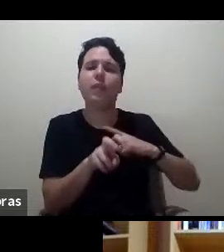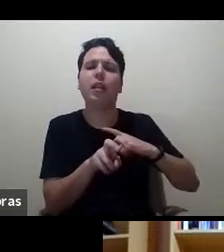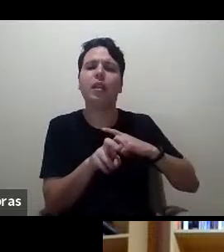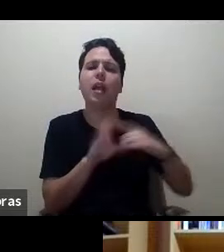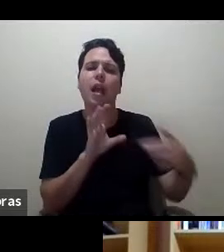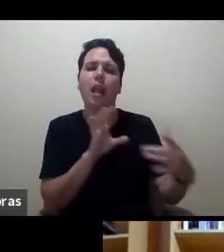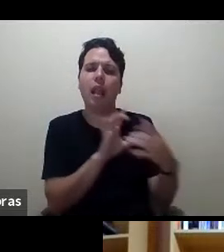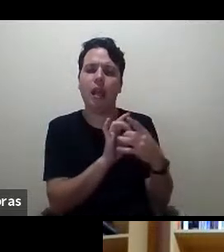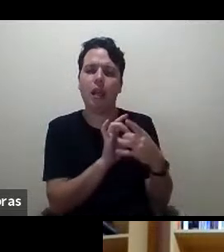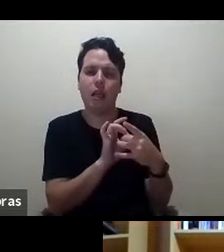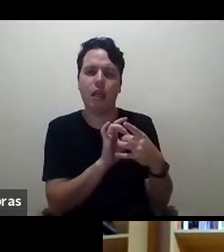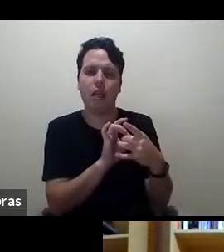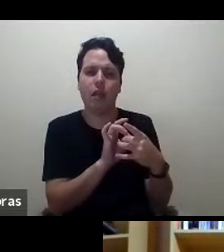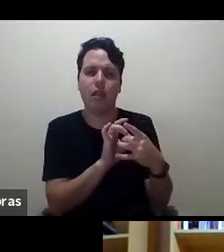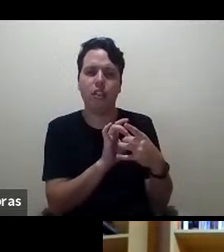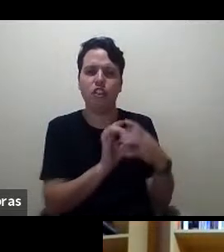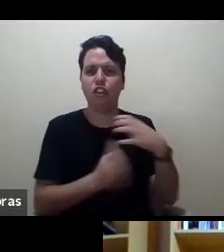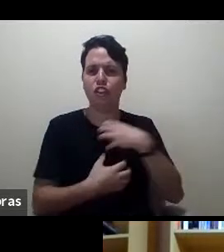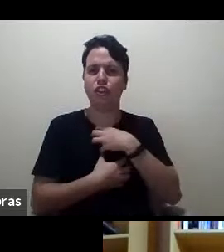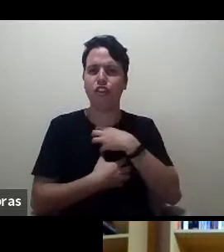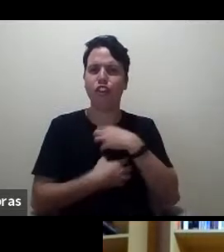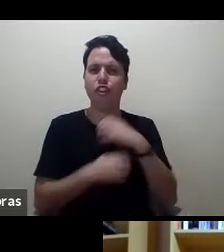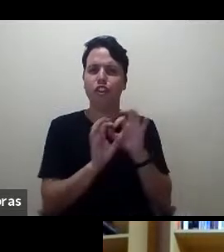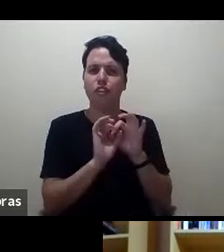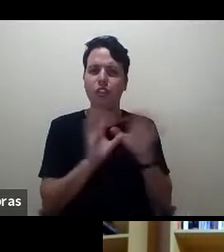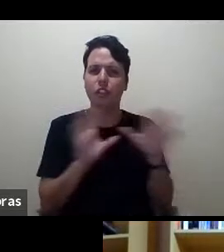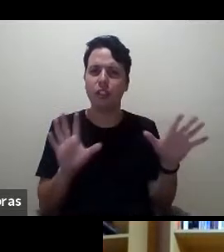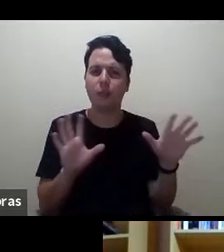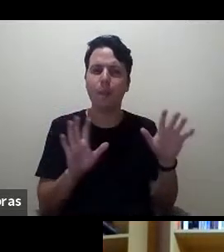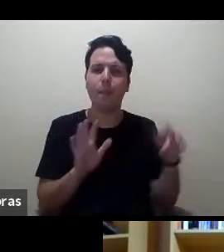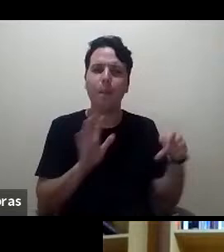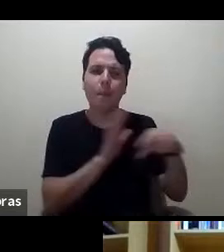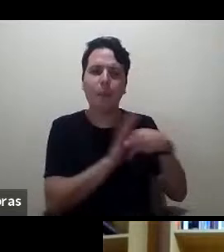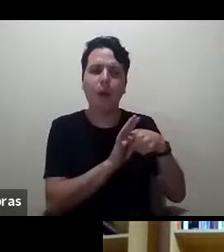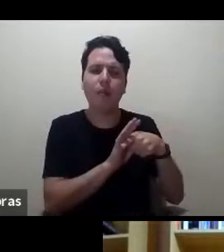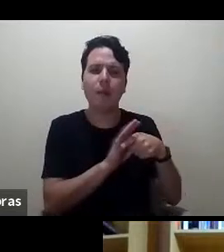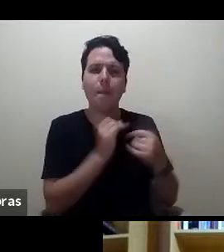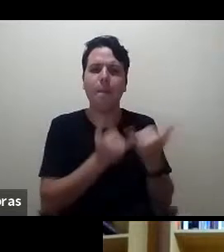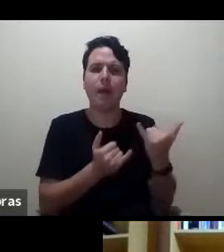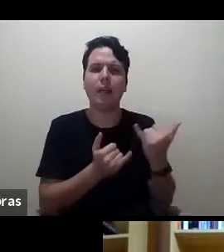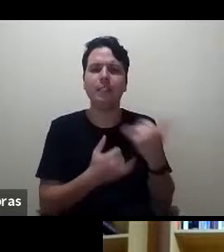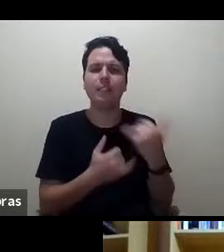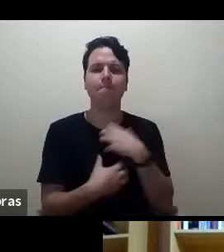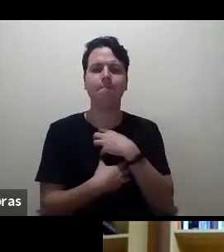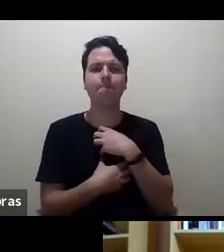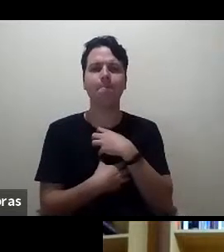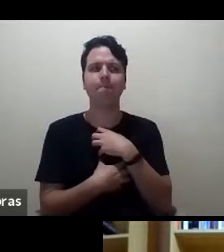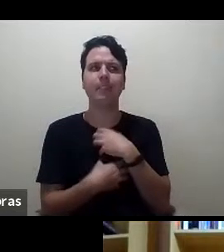cerceamento das liberdades do receio de se manifestar